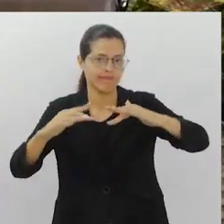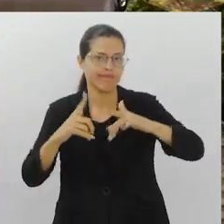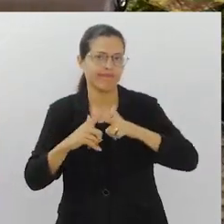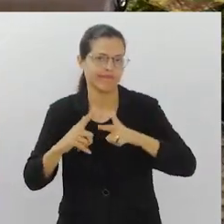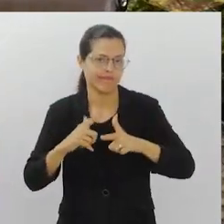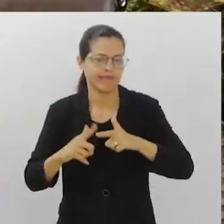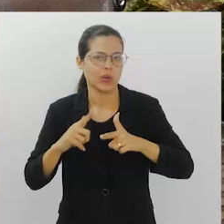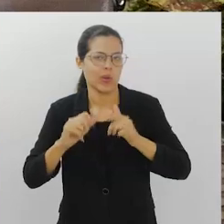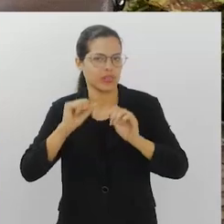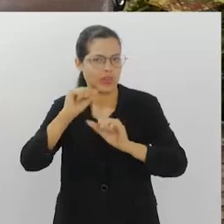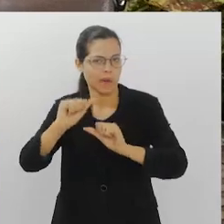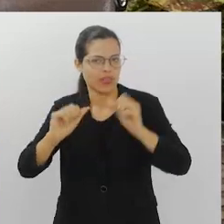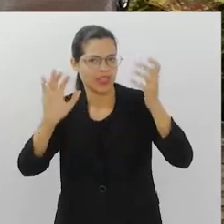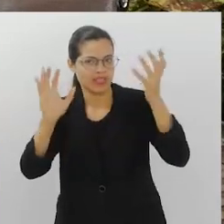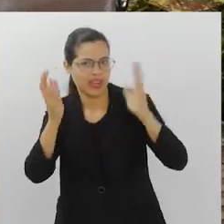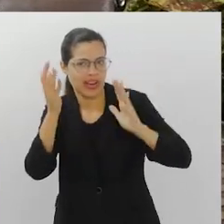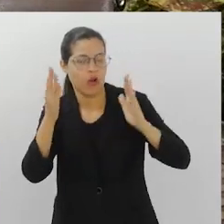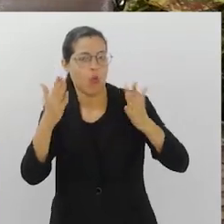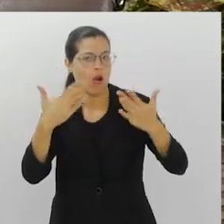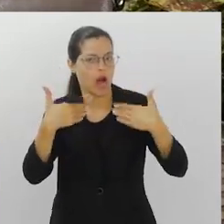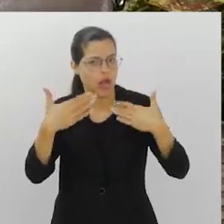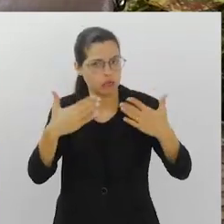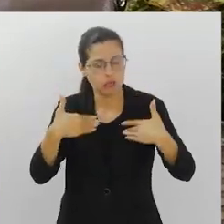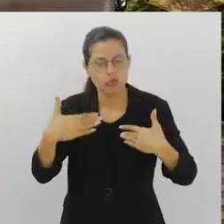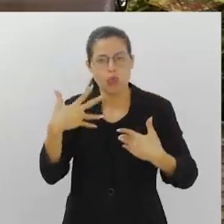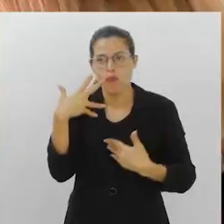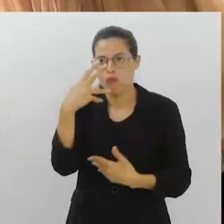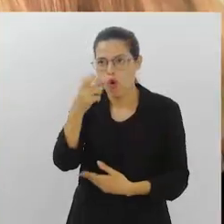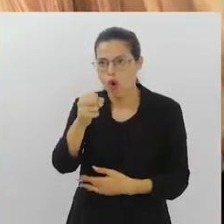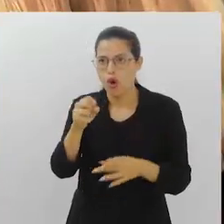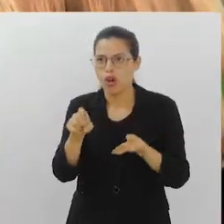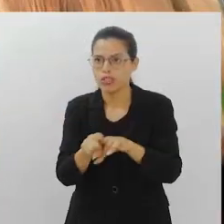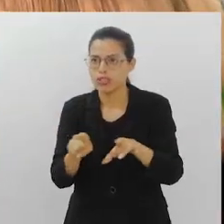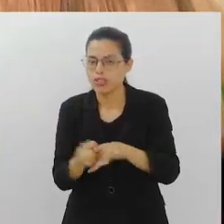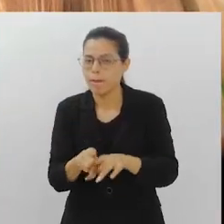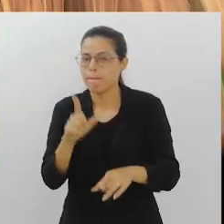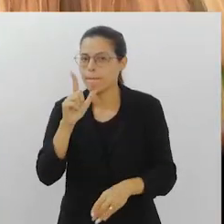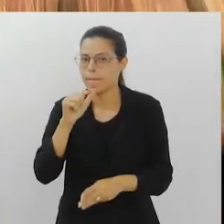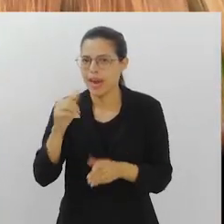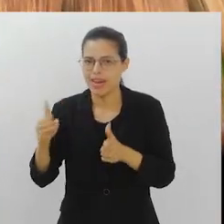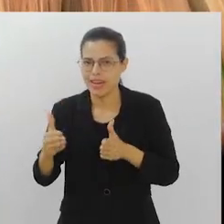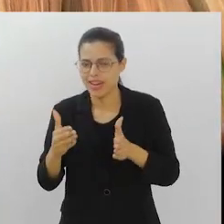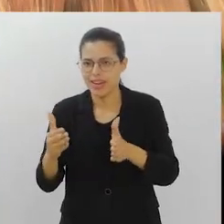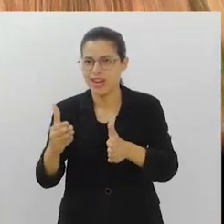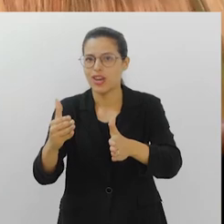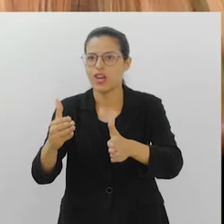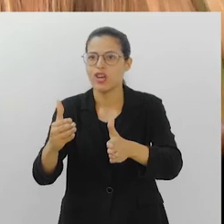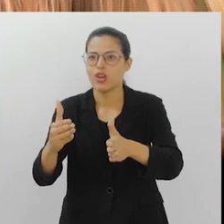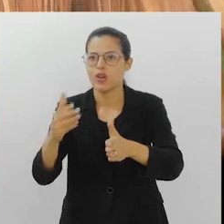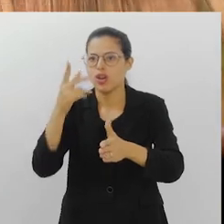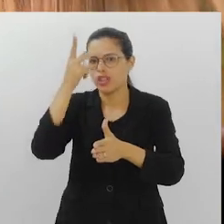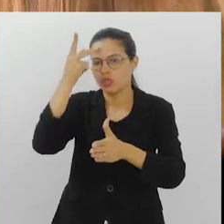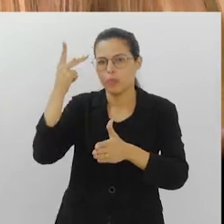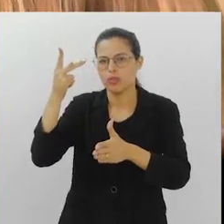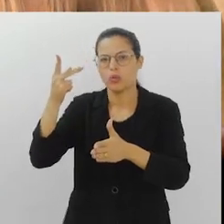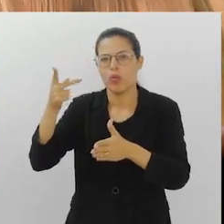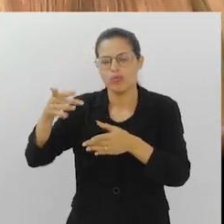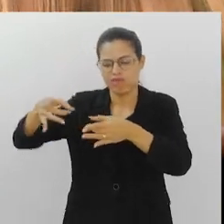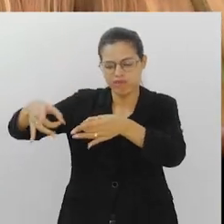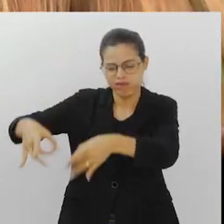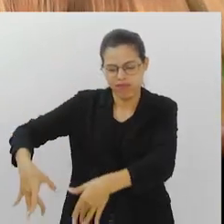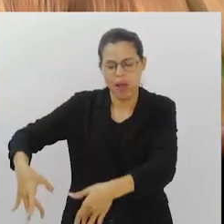a mudança climática, com o calor extremo. No dos rios, que são usados como locais de descarte, não deveria,